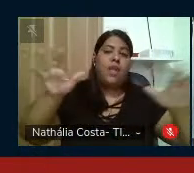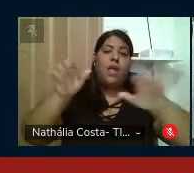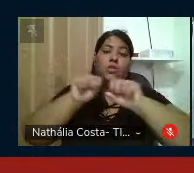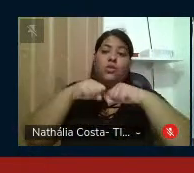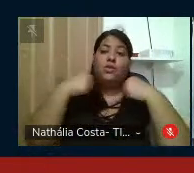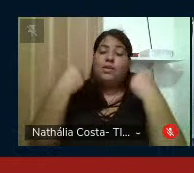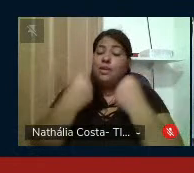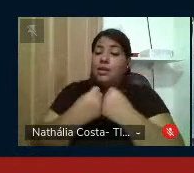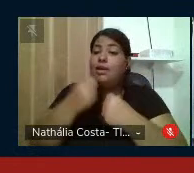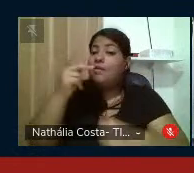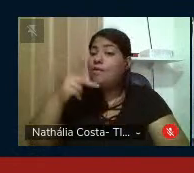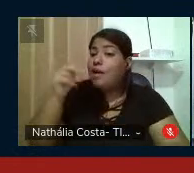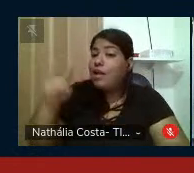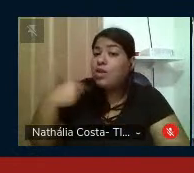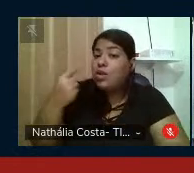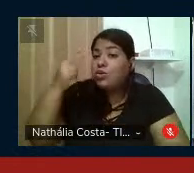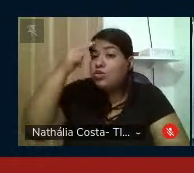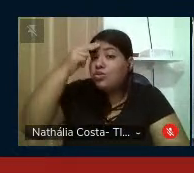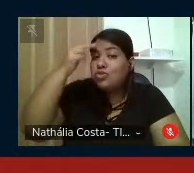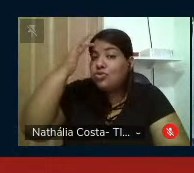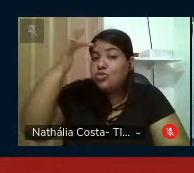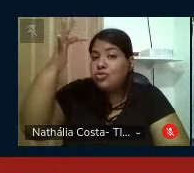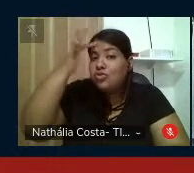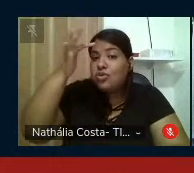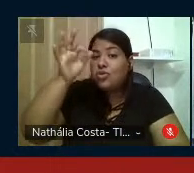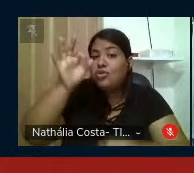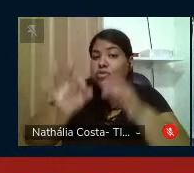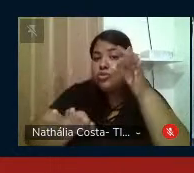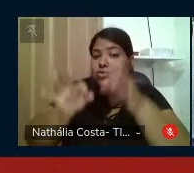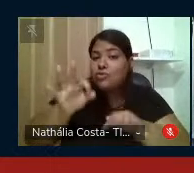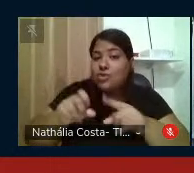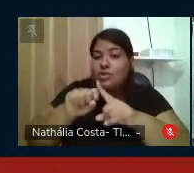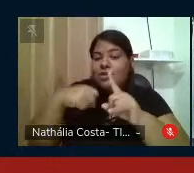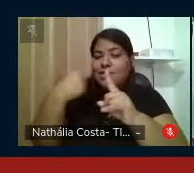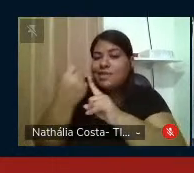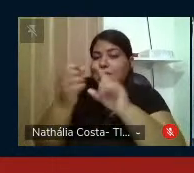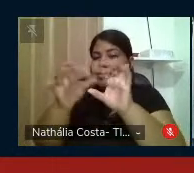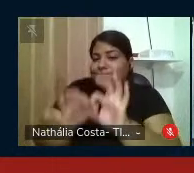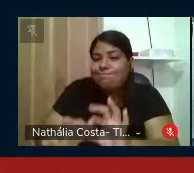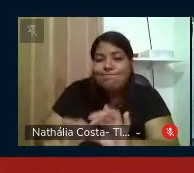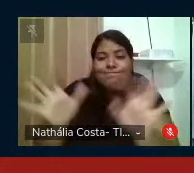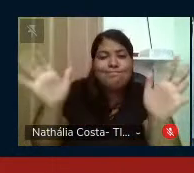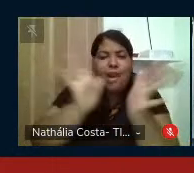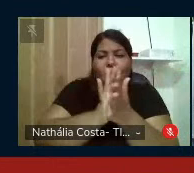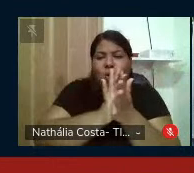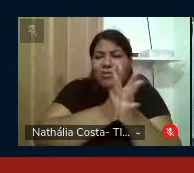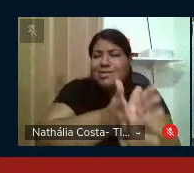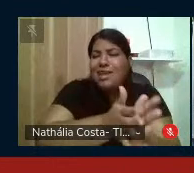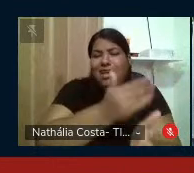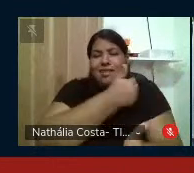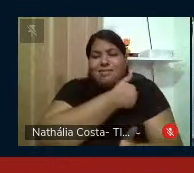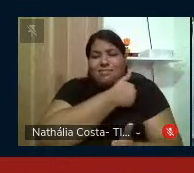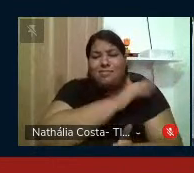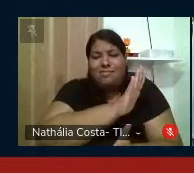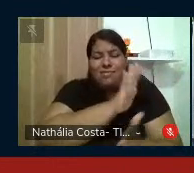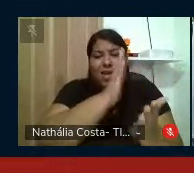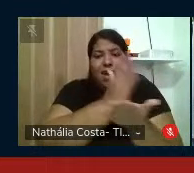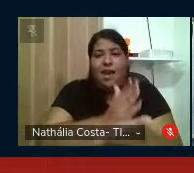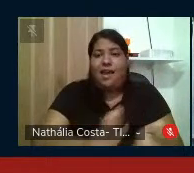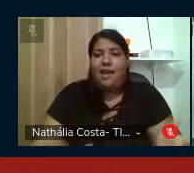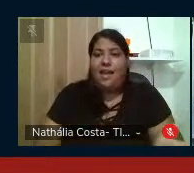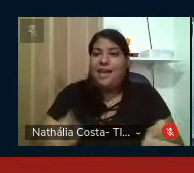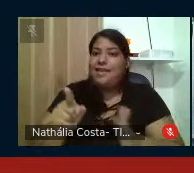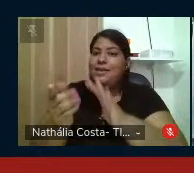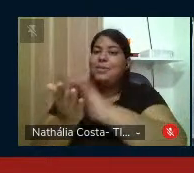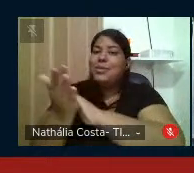do nosso sonho, de uma sociedade justa e livre, de todo tipo de discriminação e preconceitos. Esta foi a publicação